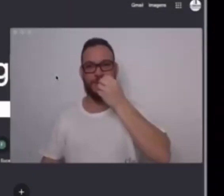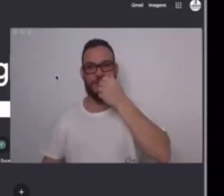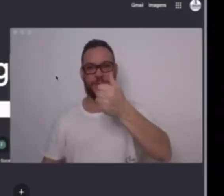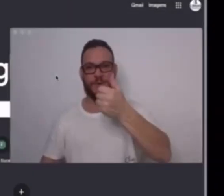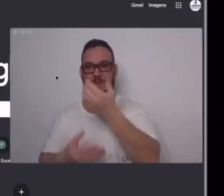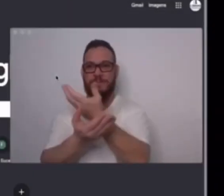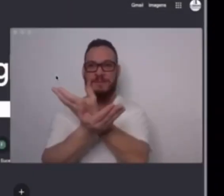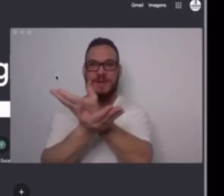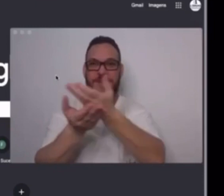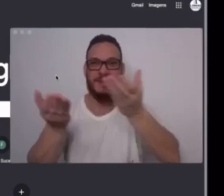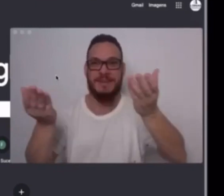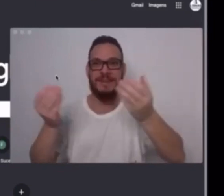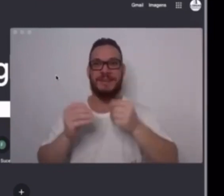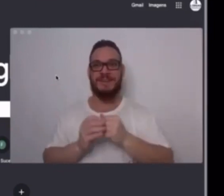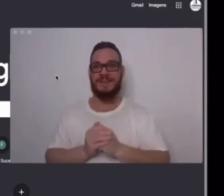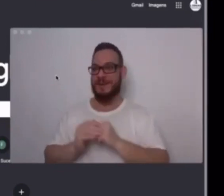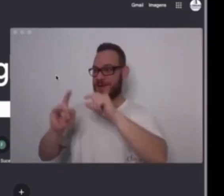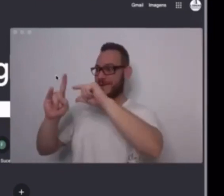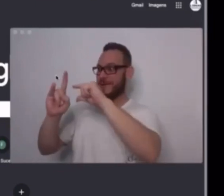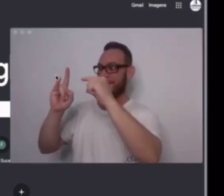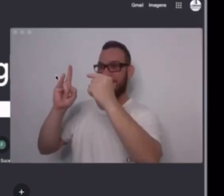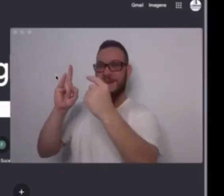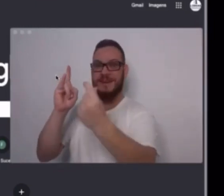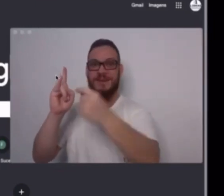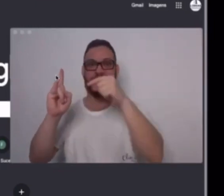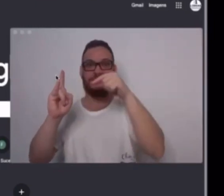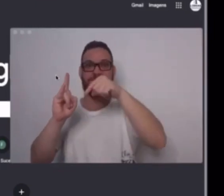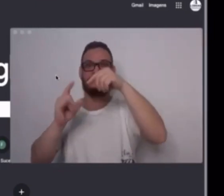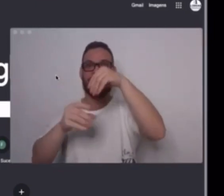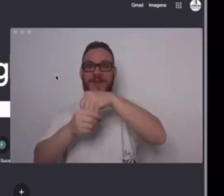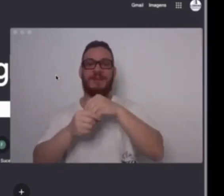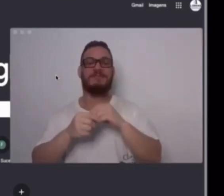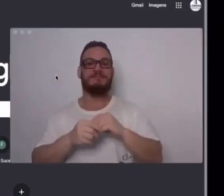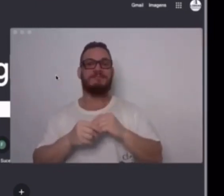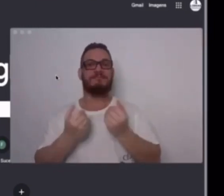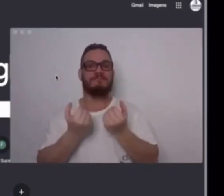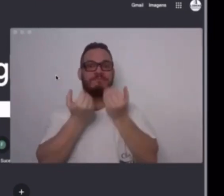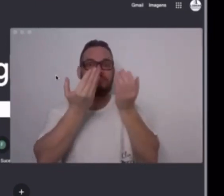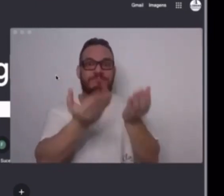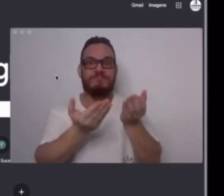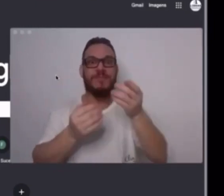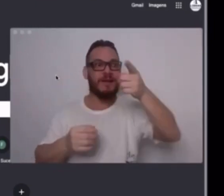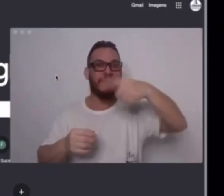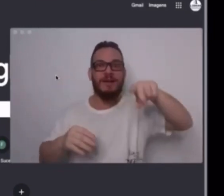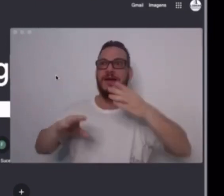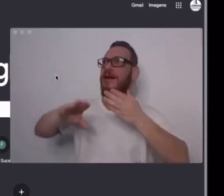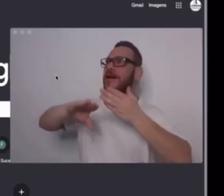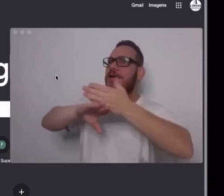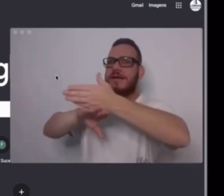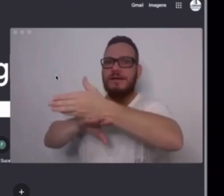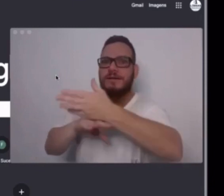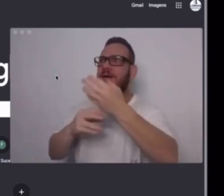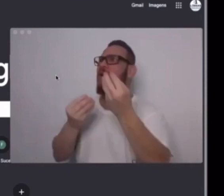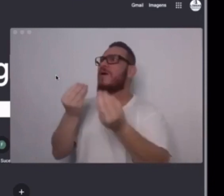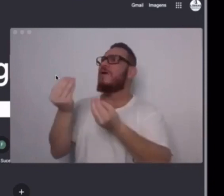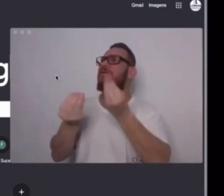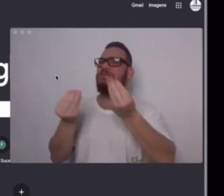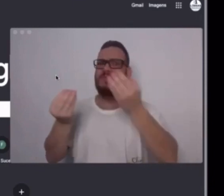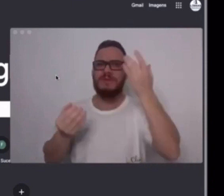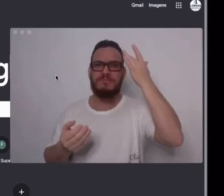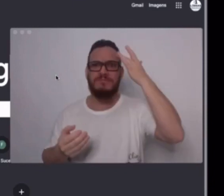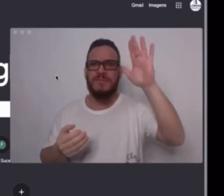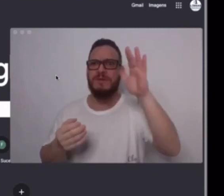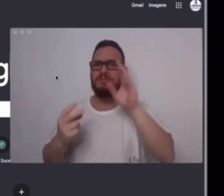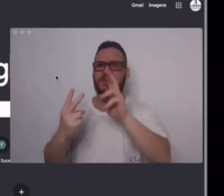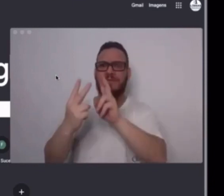Olá, tudo bem? Bem-vindo a todos que chegaram aqui nesse vídeo para entender um pouco como vai funcionar o Congressim. A